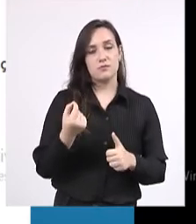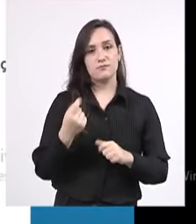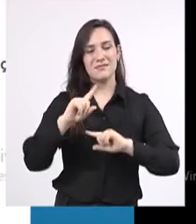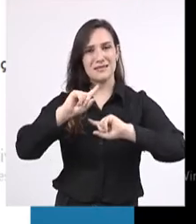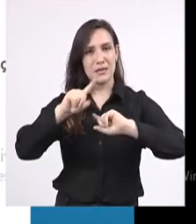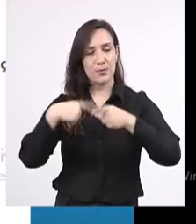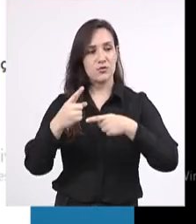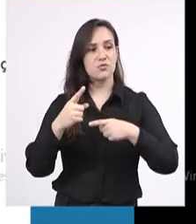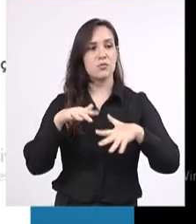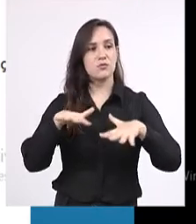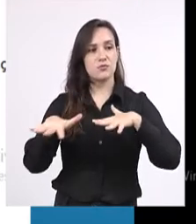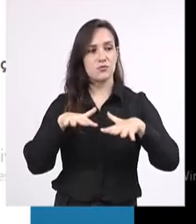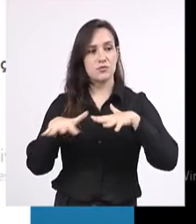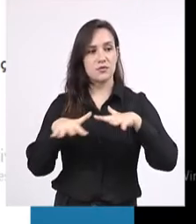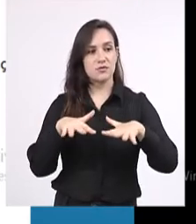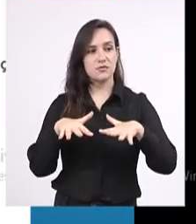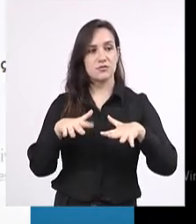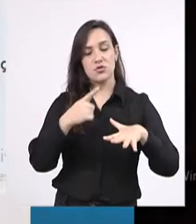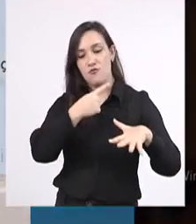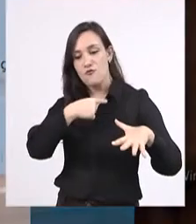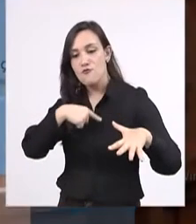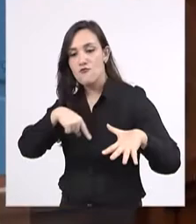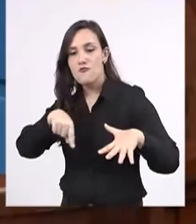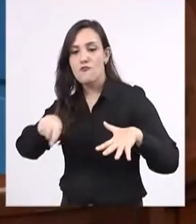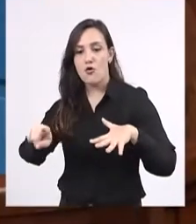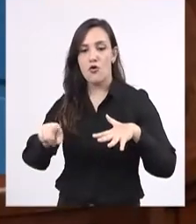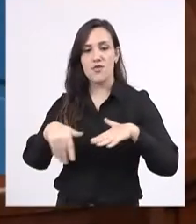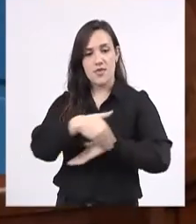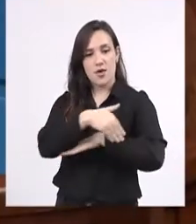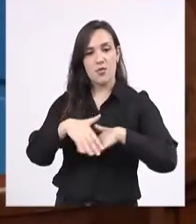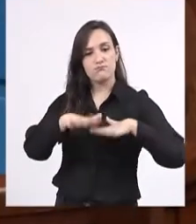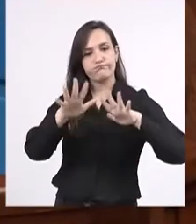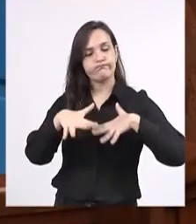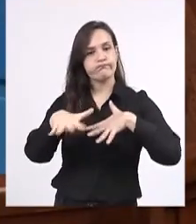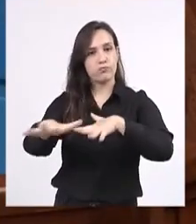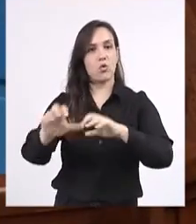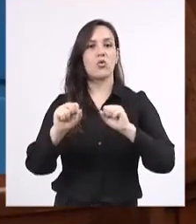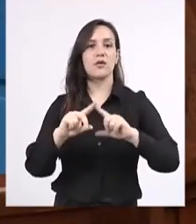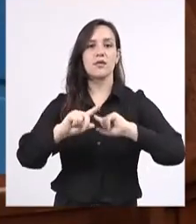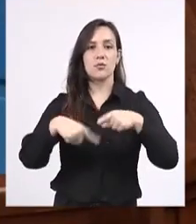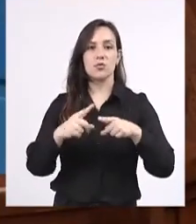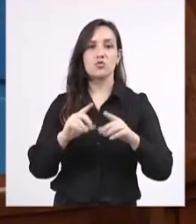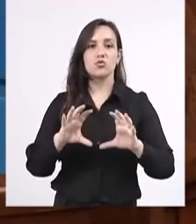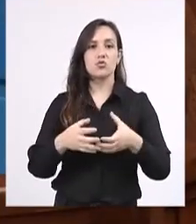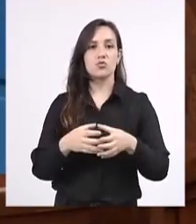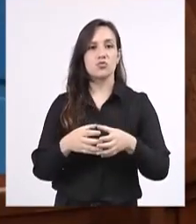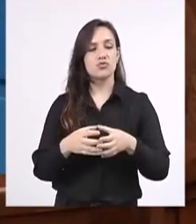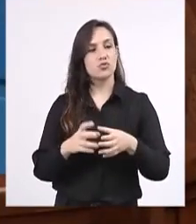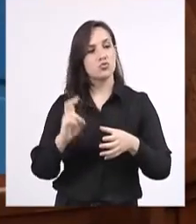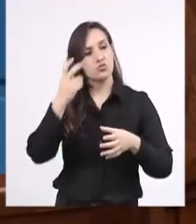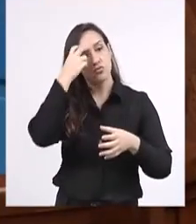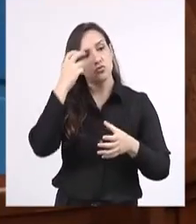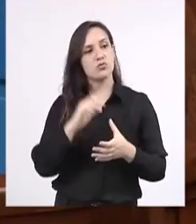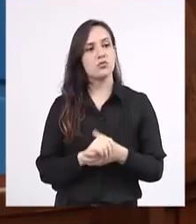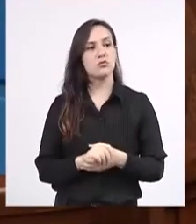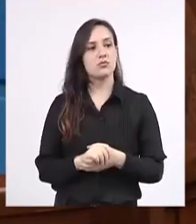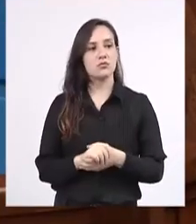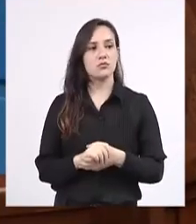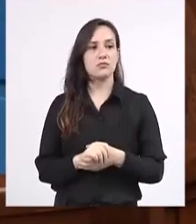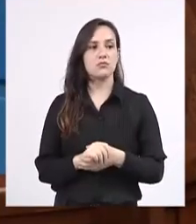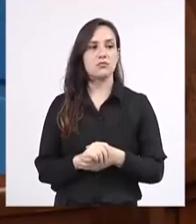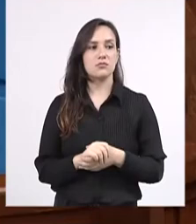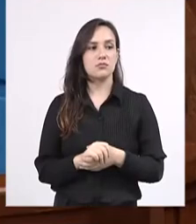depois que o movimento foi para as ruas, depois que a população se mobilizou, é que a Fundação de Cultura tirou o projeto da gaveta e